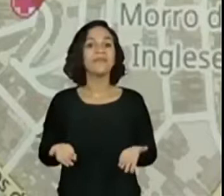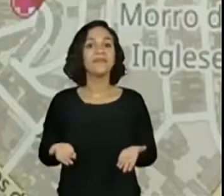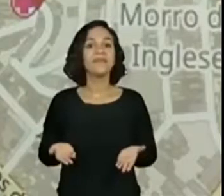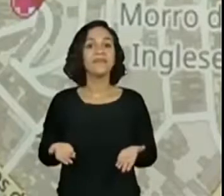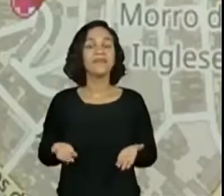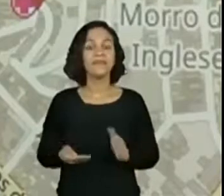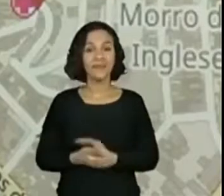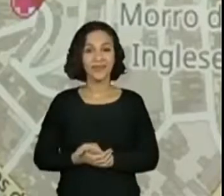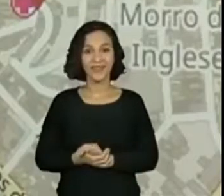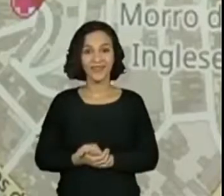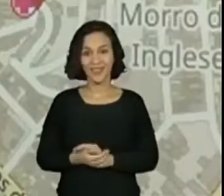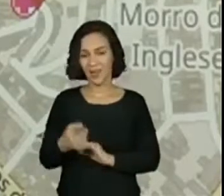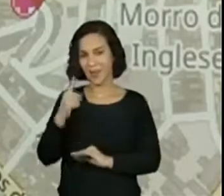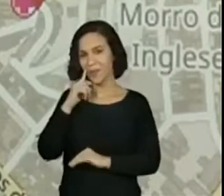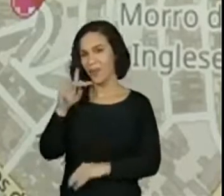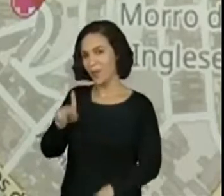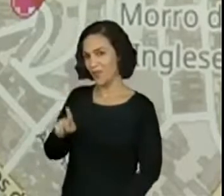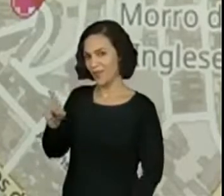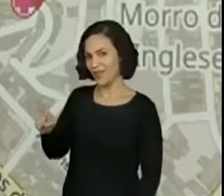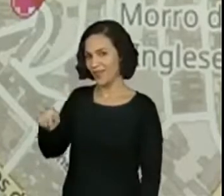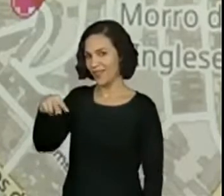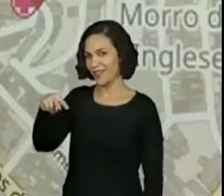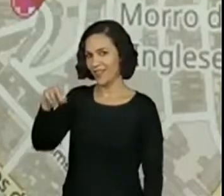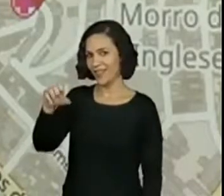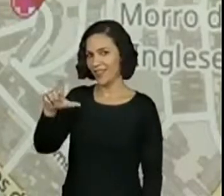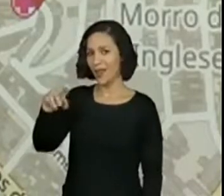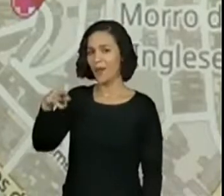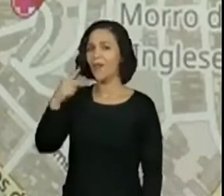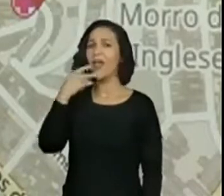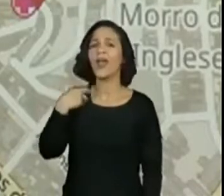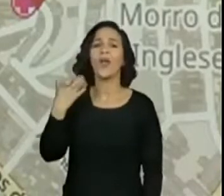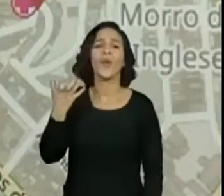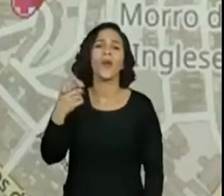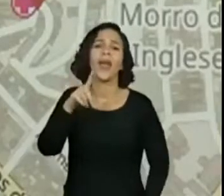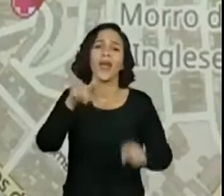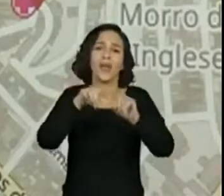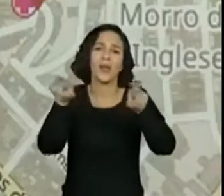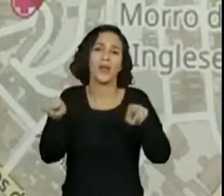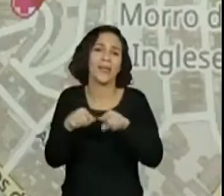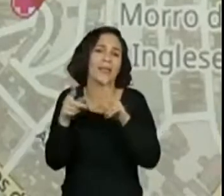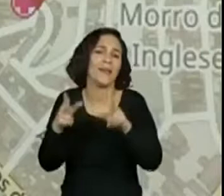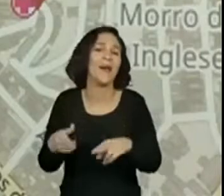A PRO. Nelma quer uma lousa dessa. Quero uma lousa dessa. é nosso sonho. Pronto.